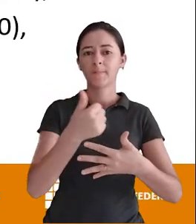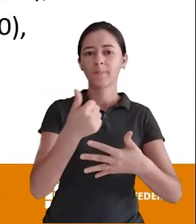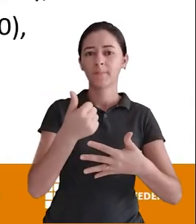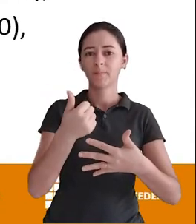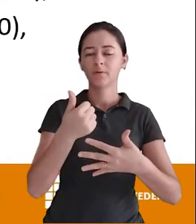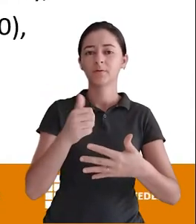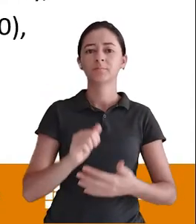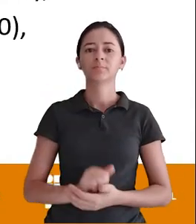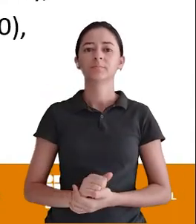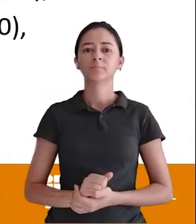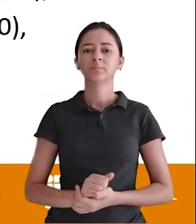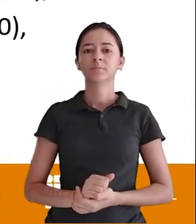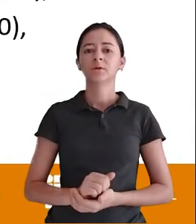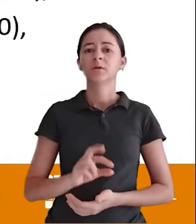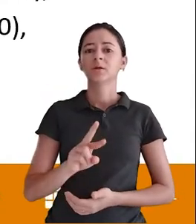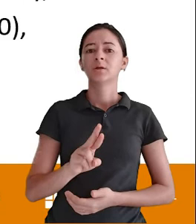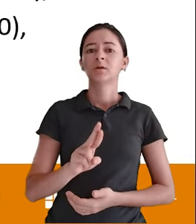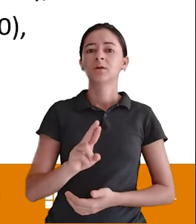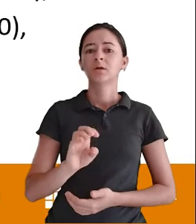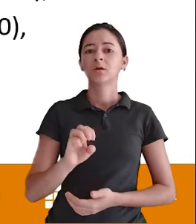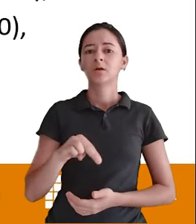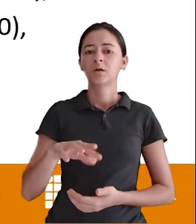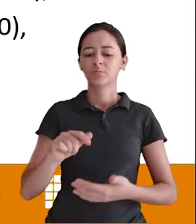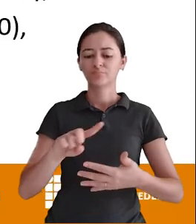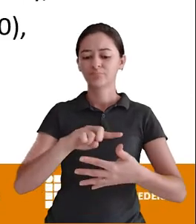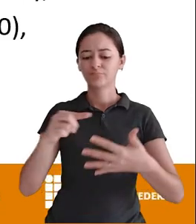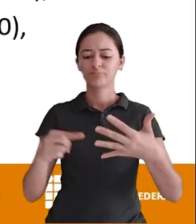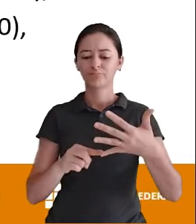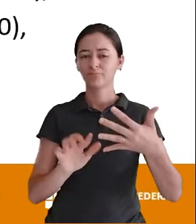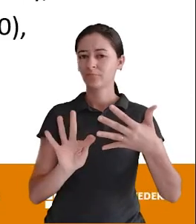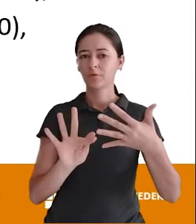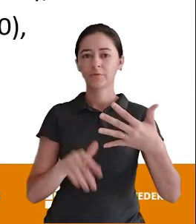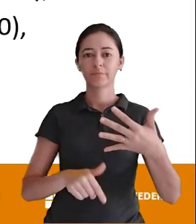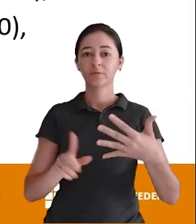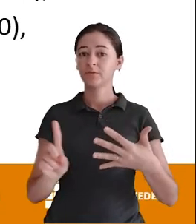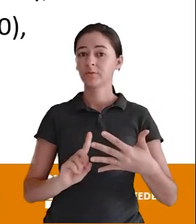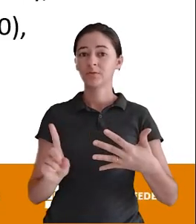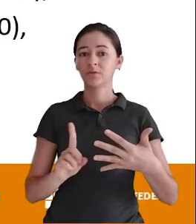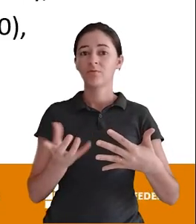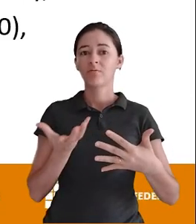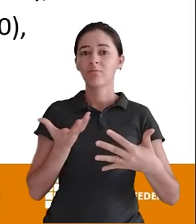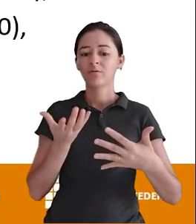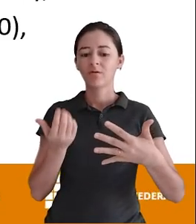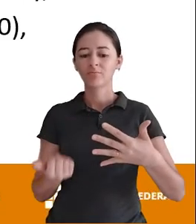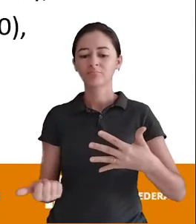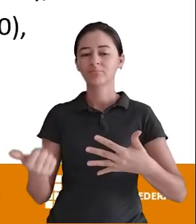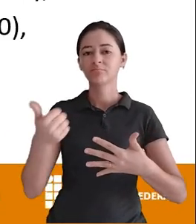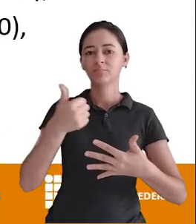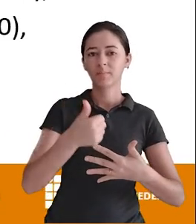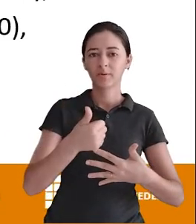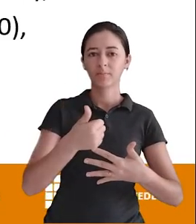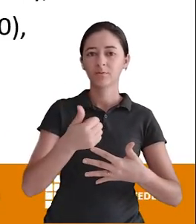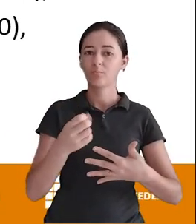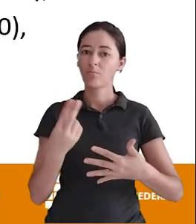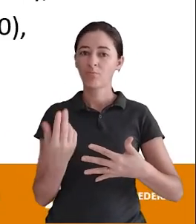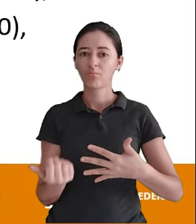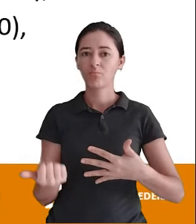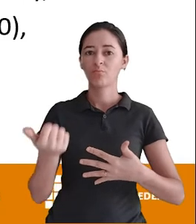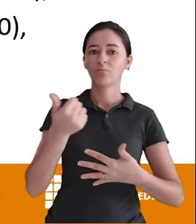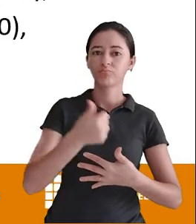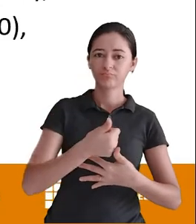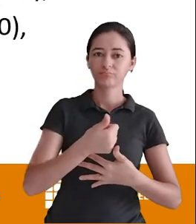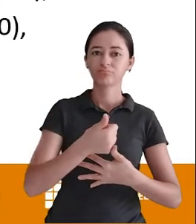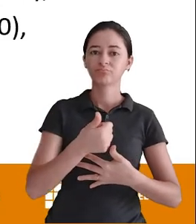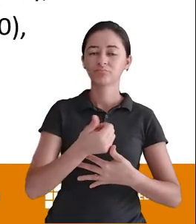vez de ser inserido Renda familiar Ser inserido na última posição Ele vai ser inserido Na primeira posição Antes mesmo Da chave